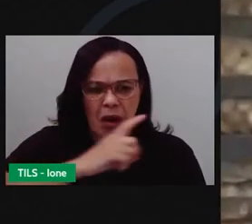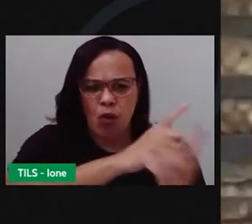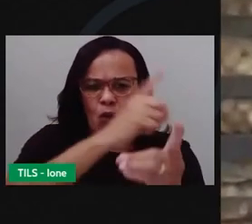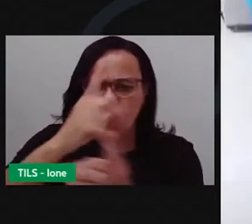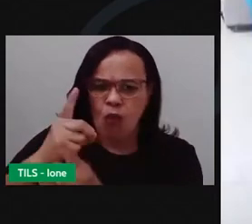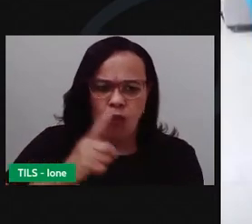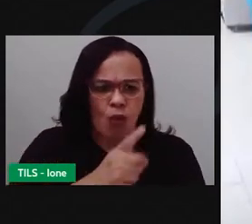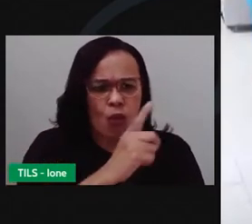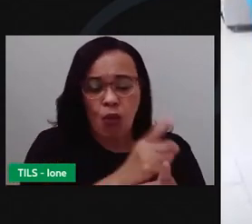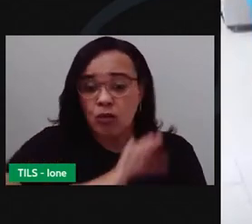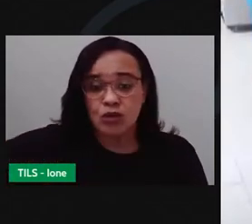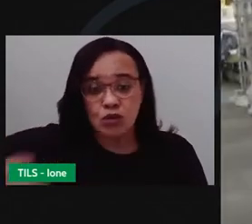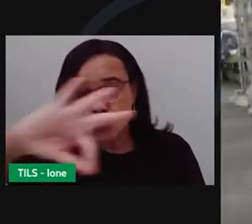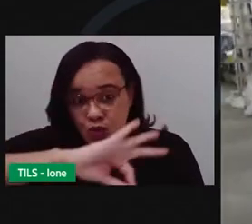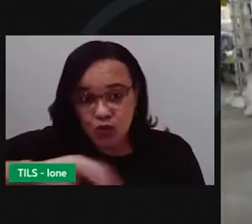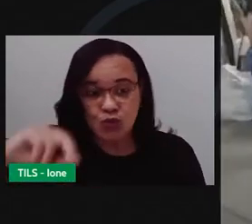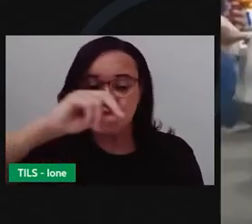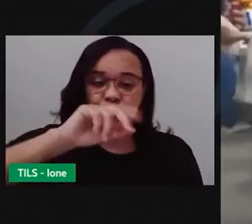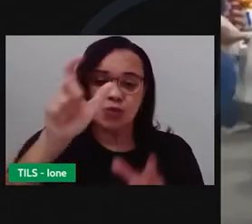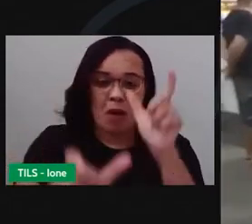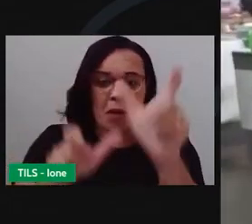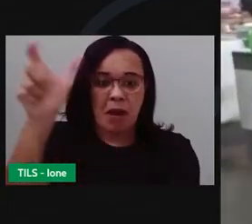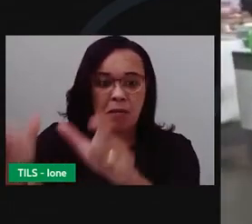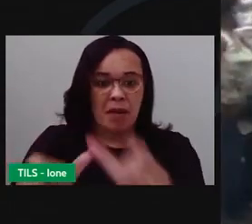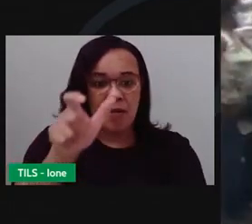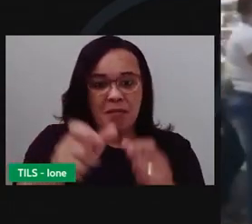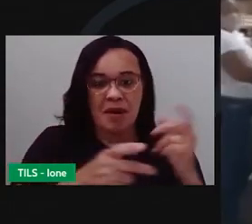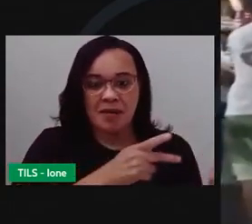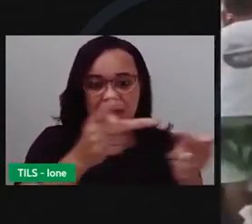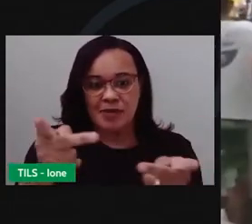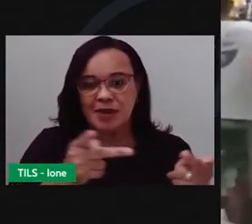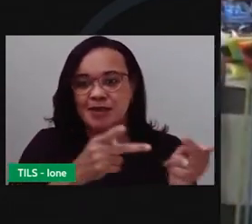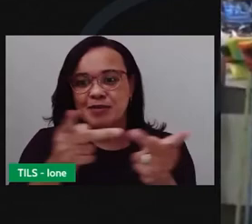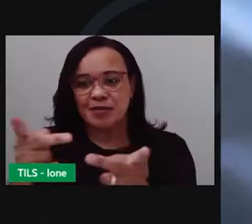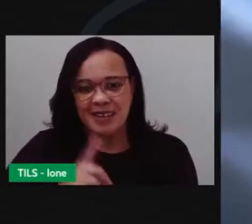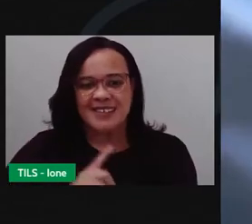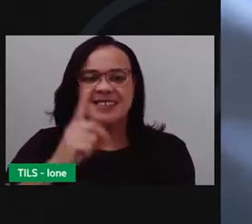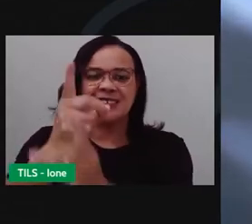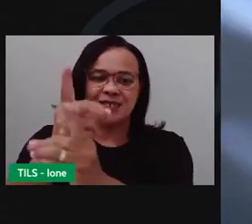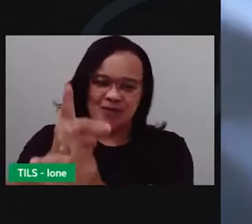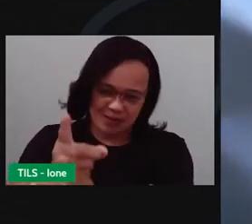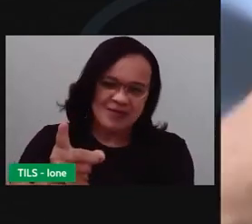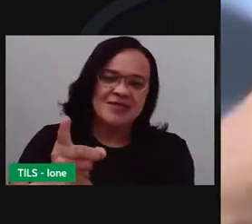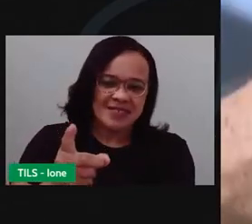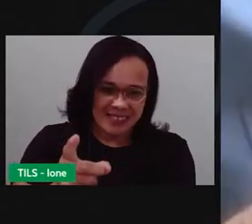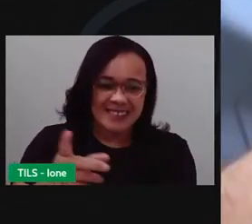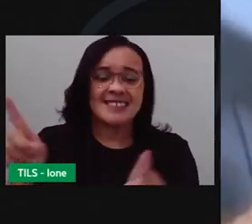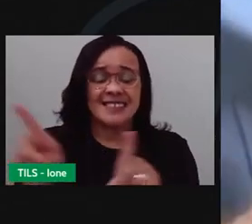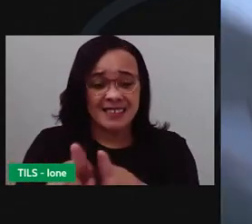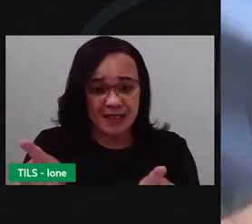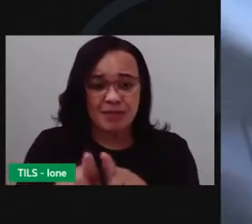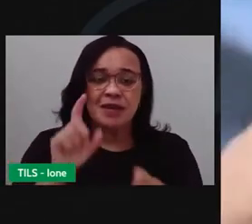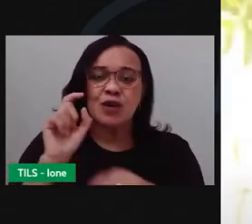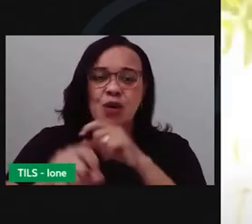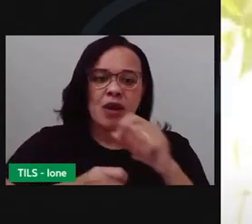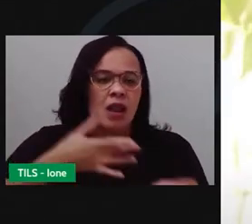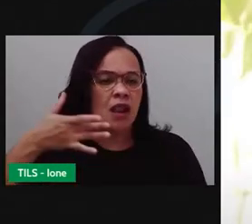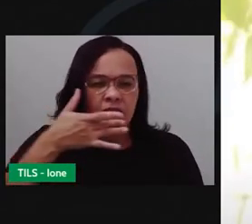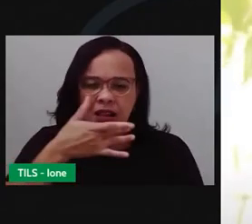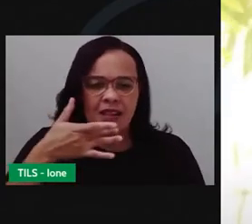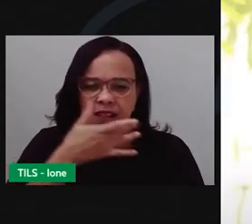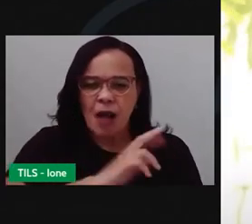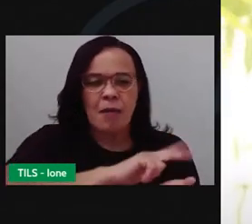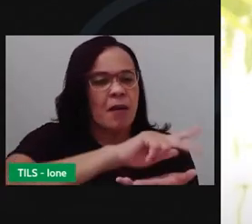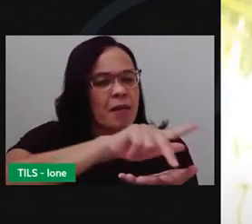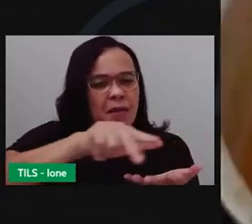Da dona de casa ao dono do mercado, é aqui que todo mundo se encontra. Se encontram também os diversos sabores. O da